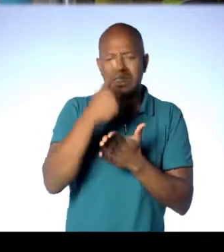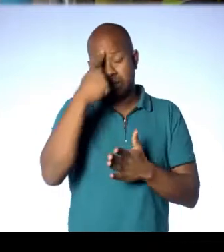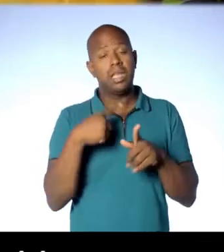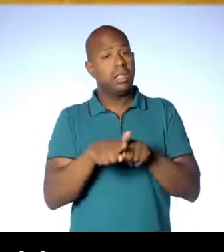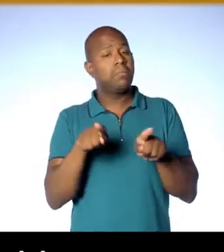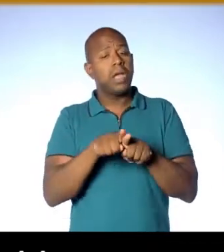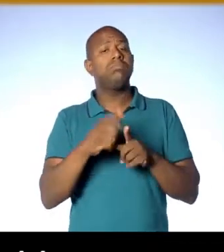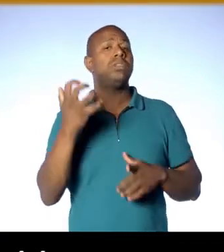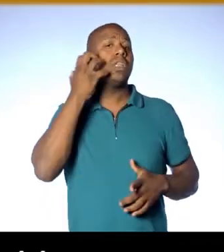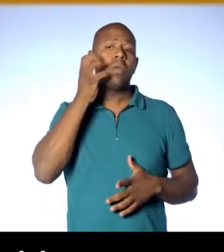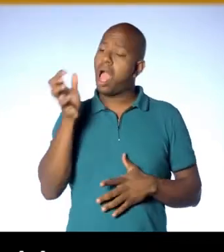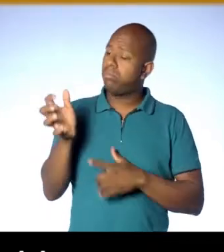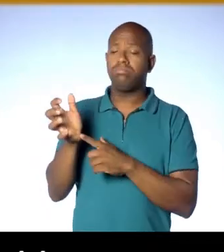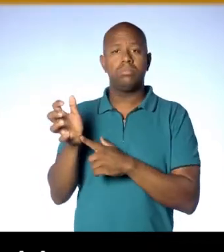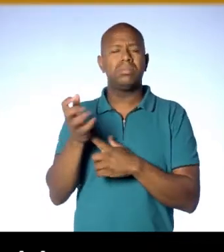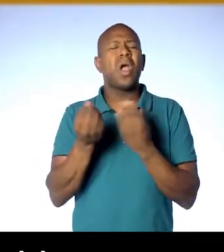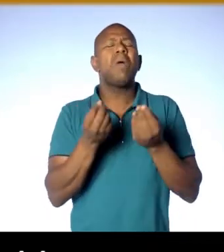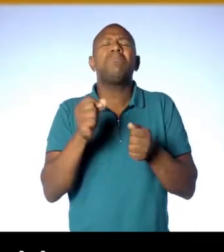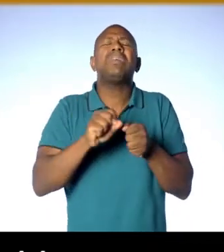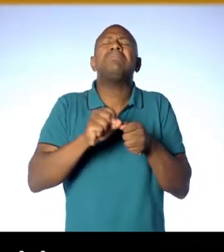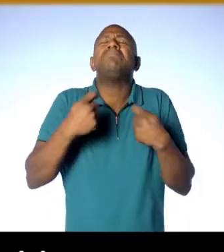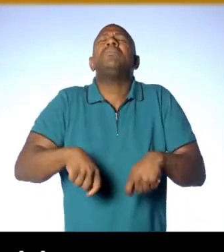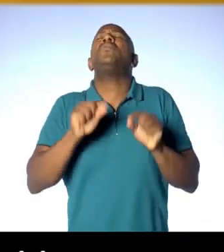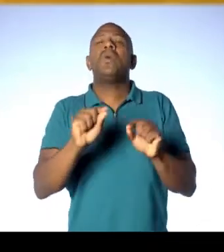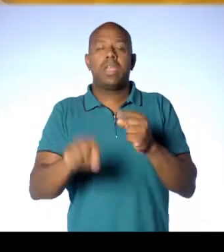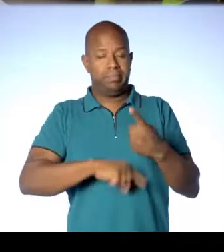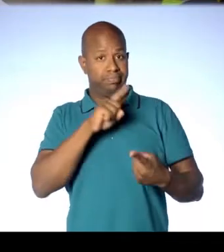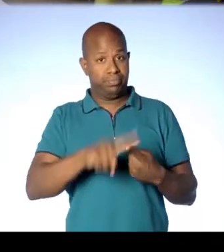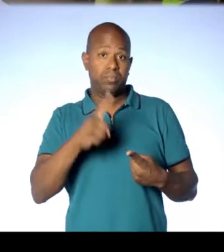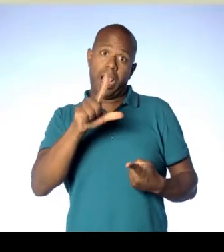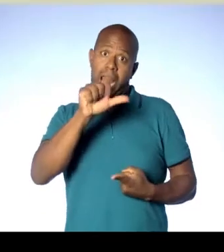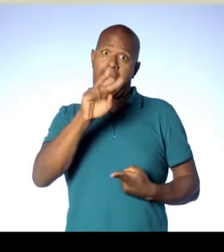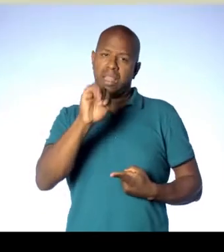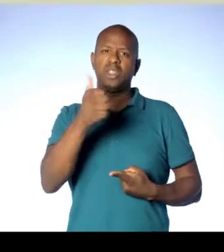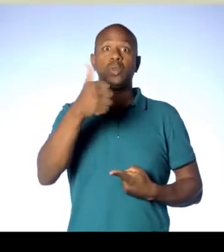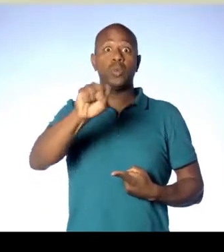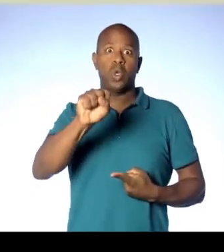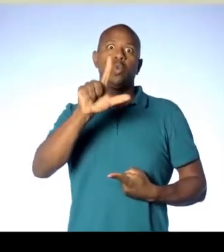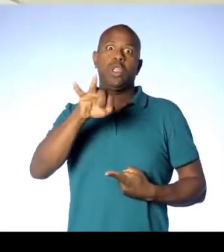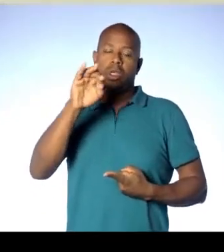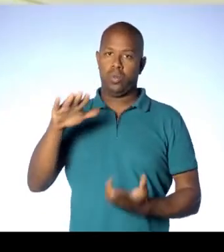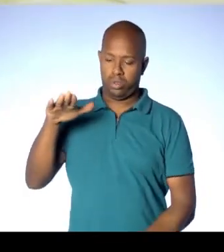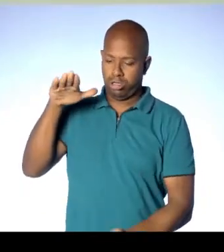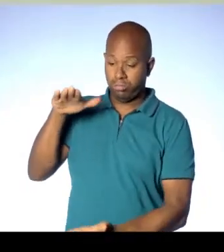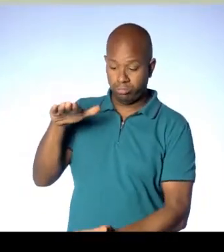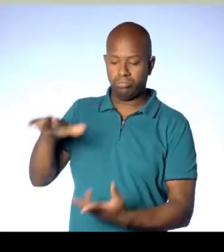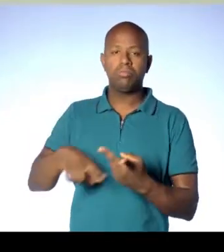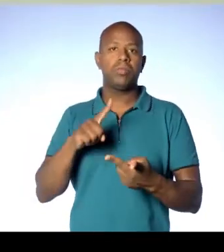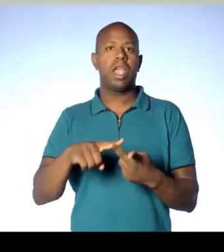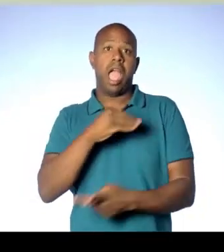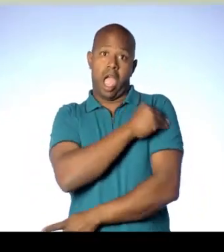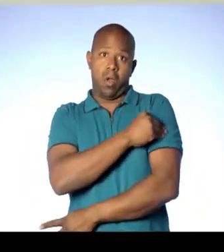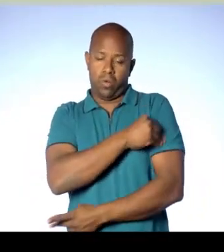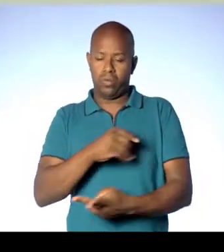celular. Para fazer esse recurso você vai precisar dos seguintes materiais uma lata de 18 litros álcool